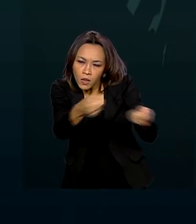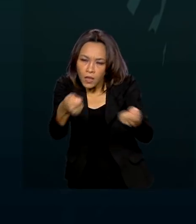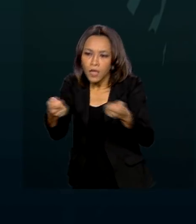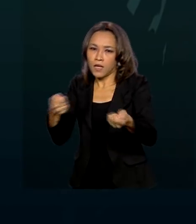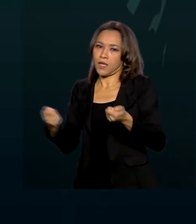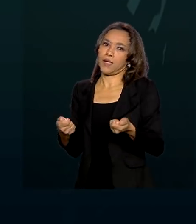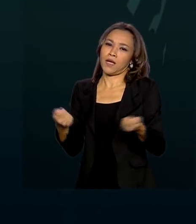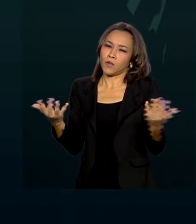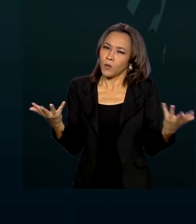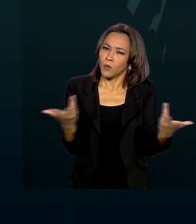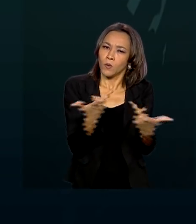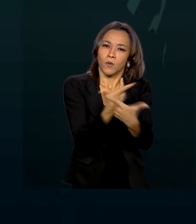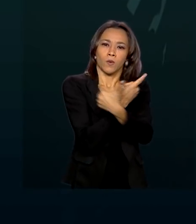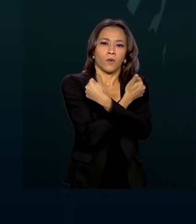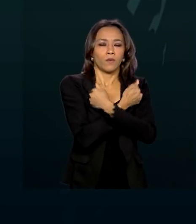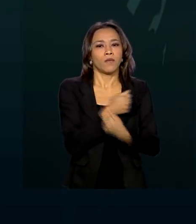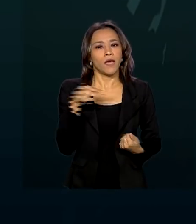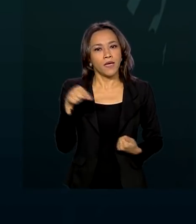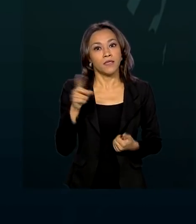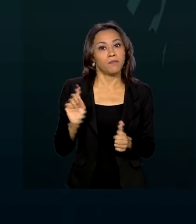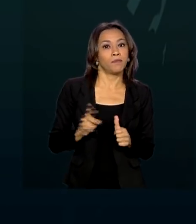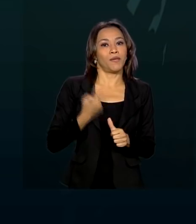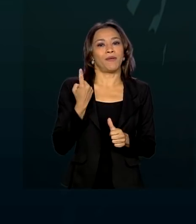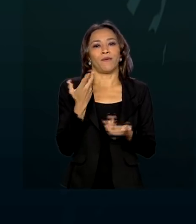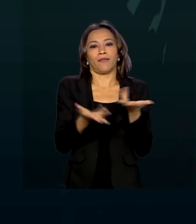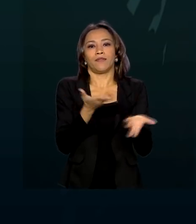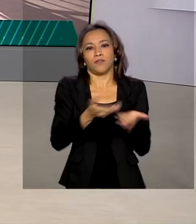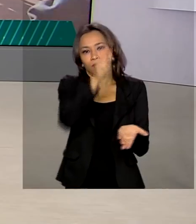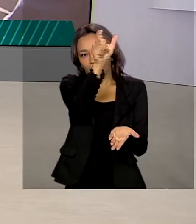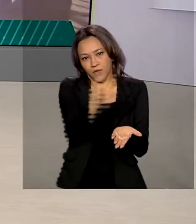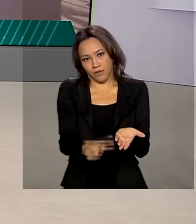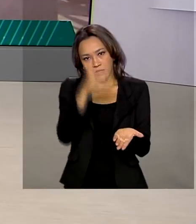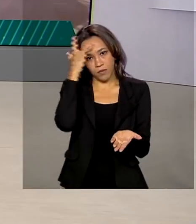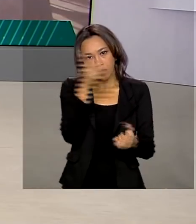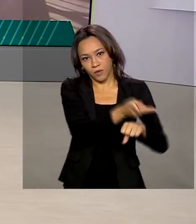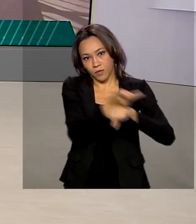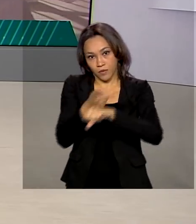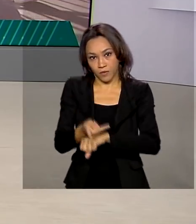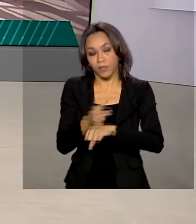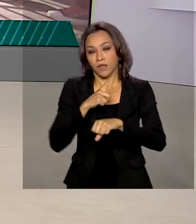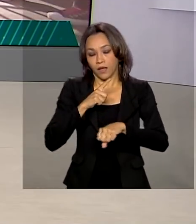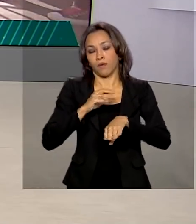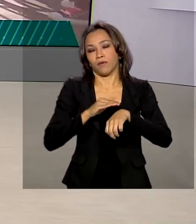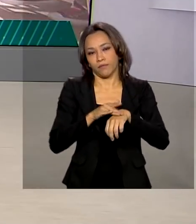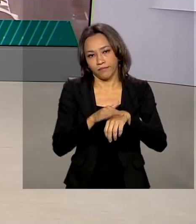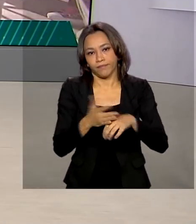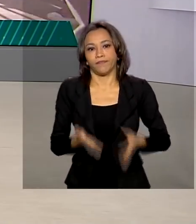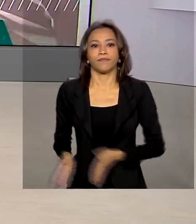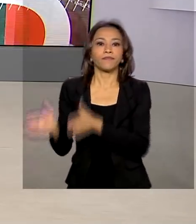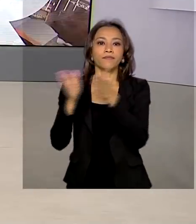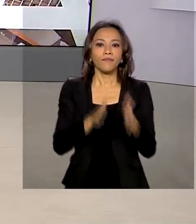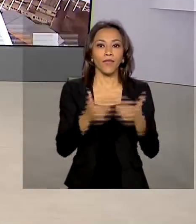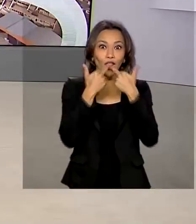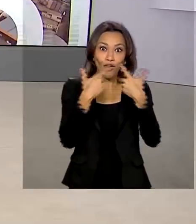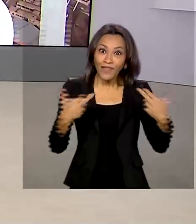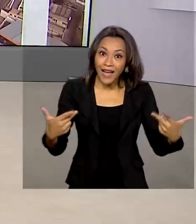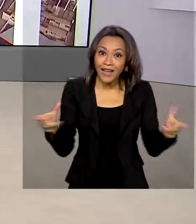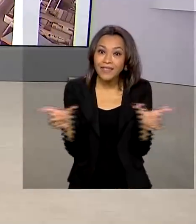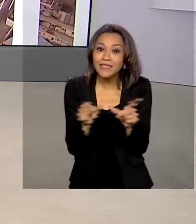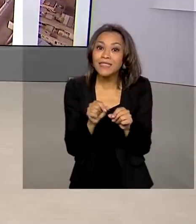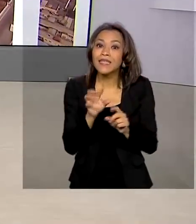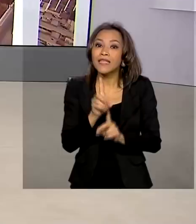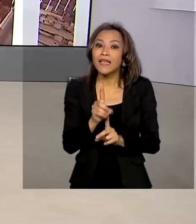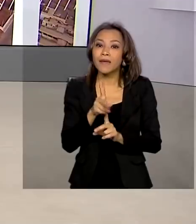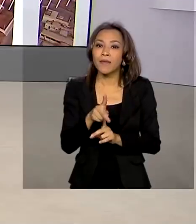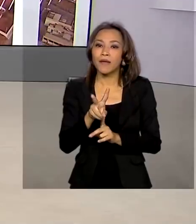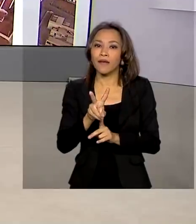eficiente esse primeiro atendimento desses pacientes com Covid. Novidades no DPVAT. A